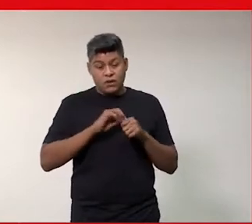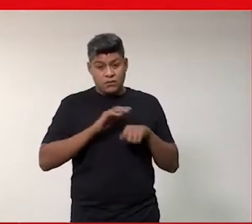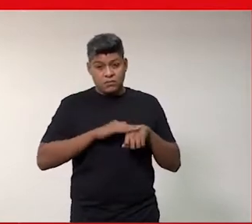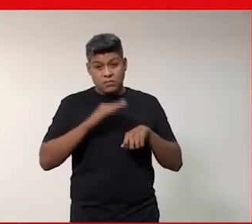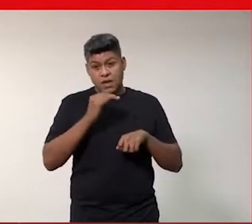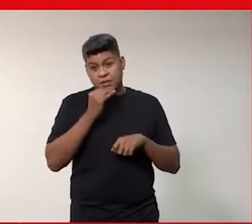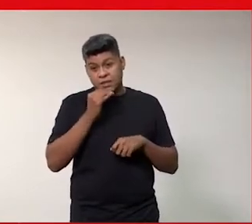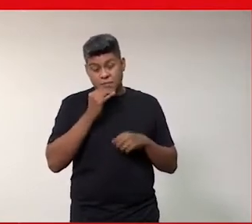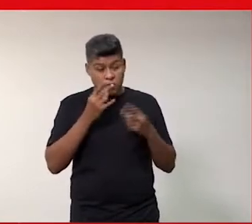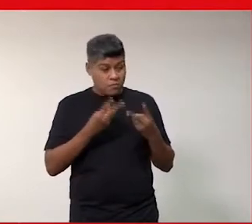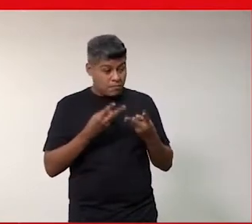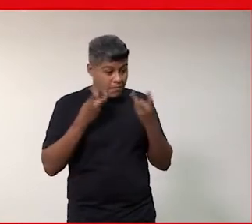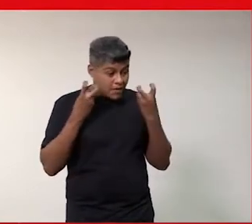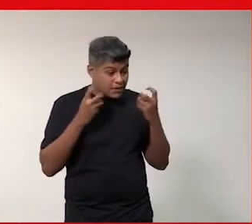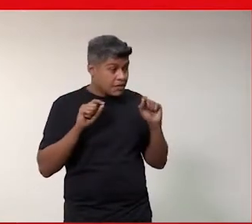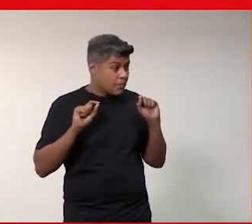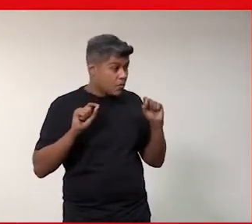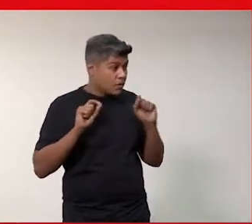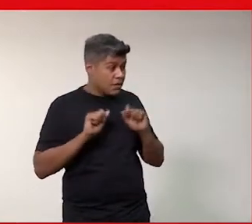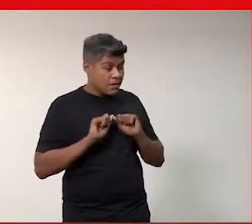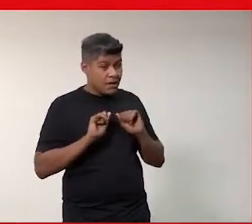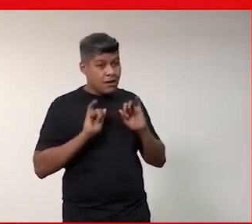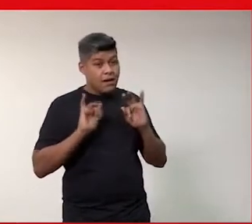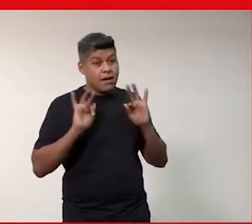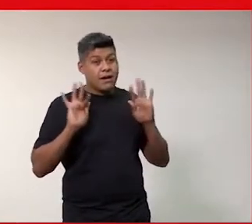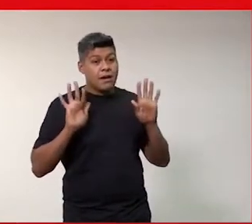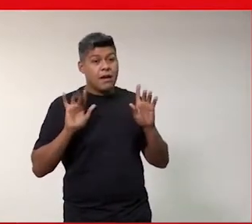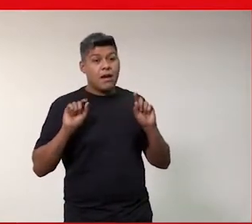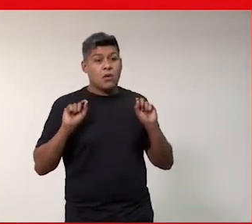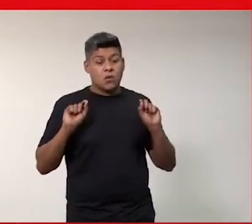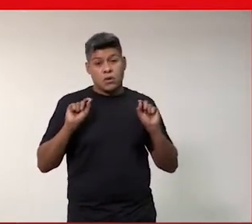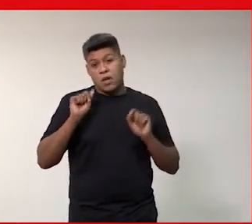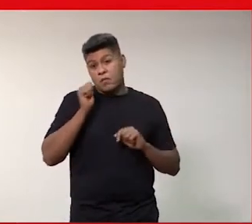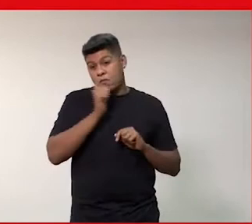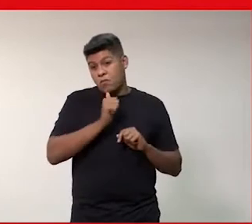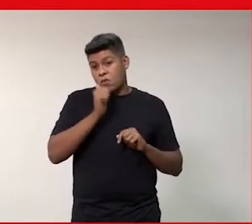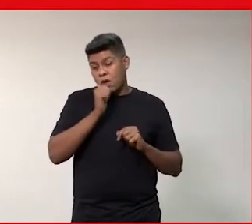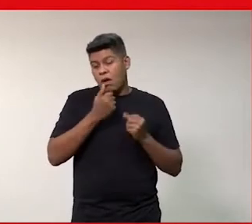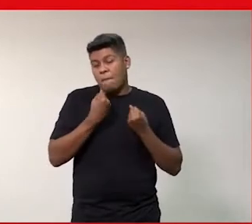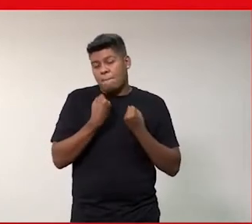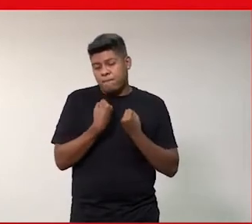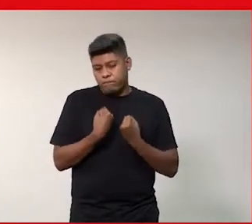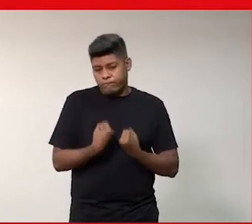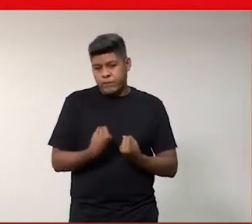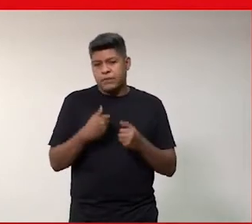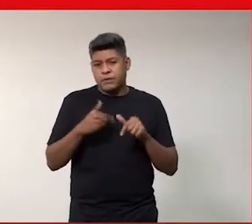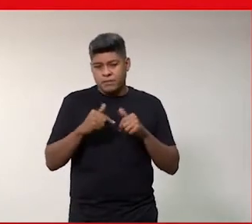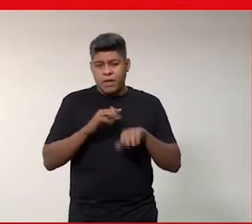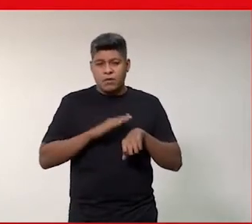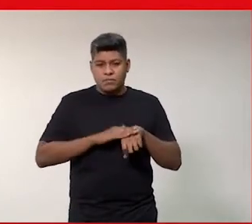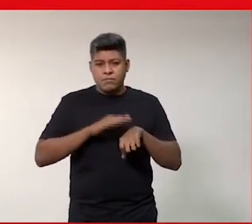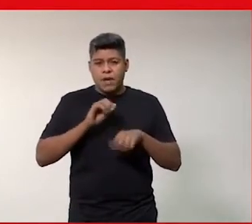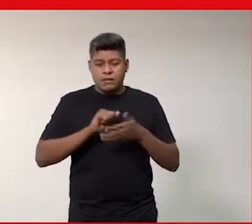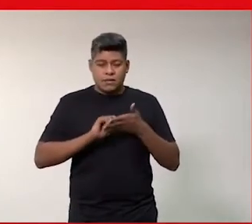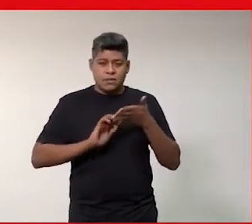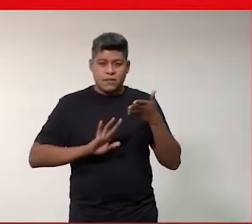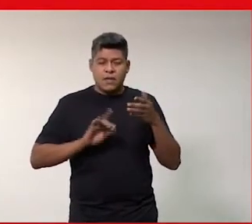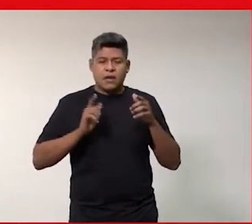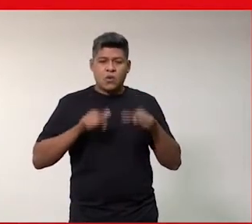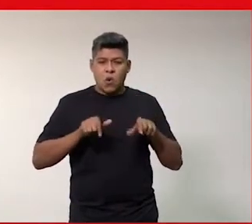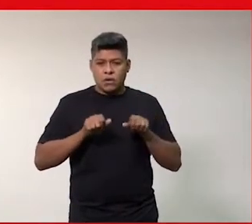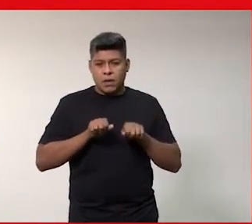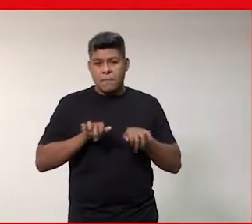Ou seja, a percebe aí, claramente, que as mulheres são sobrecarregadas com essas atividades durante a pandemia.